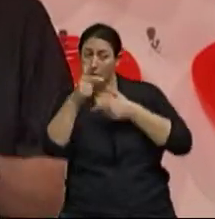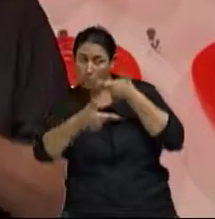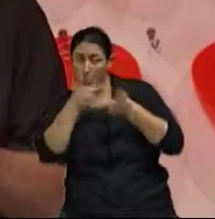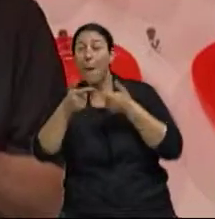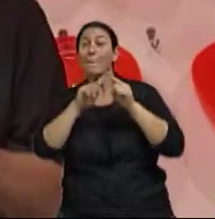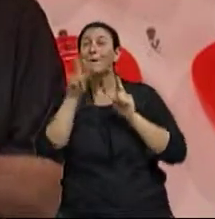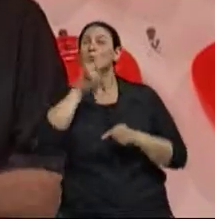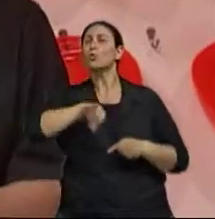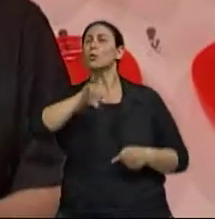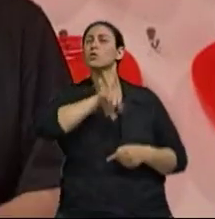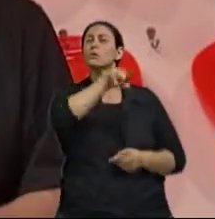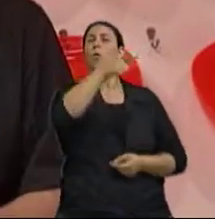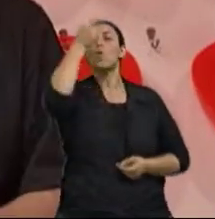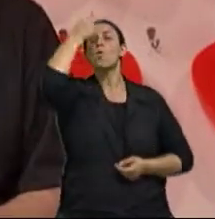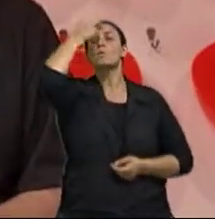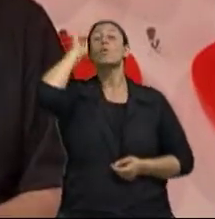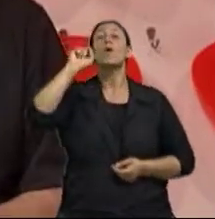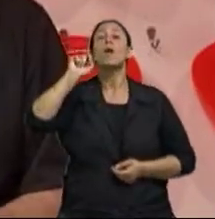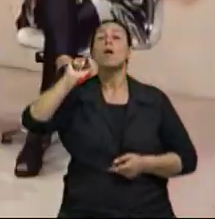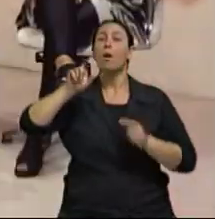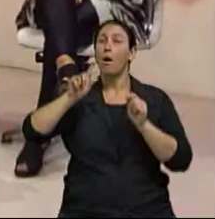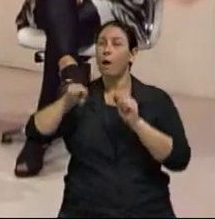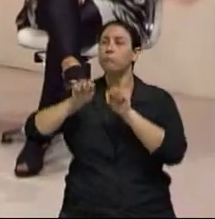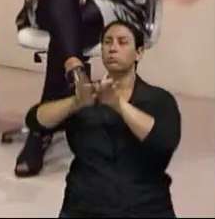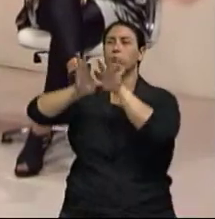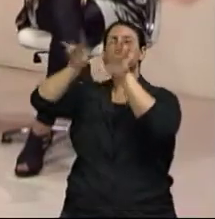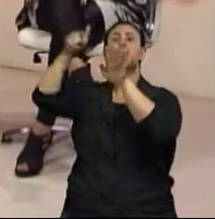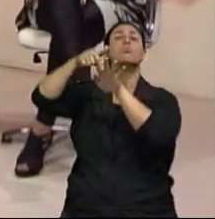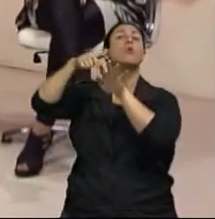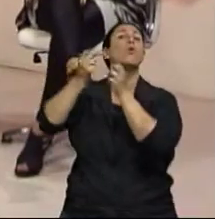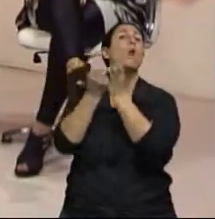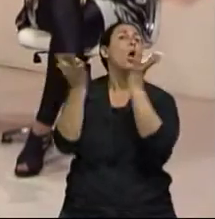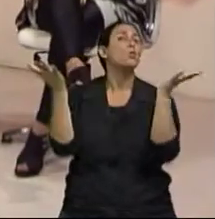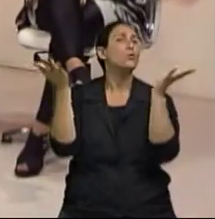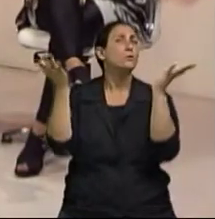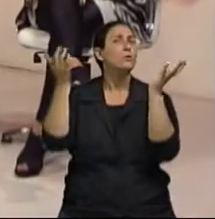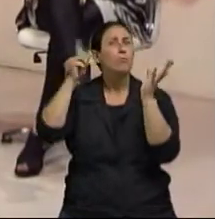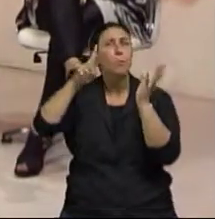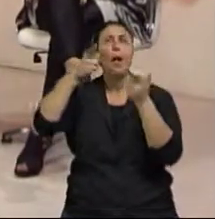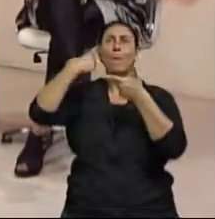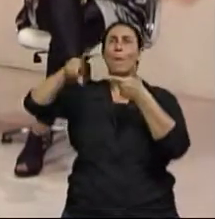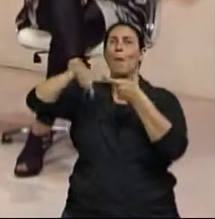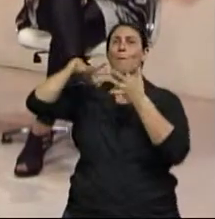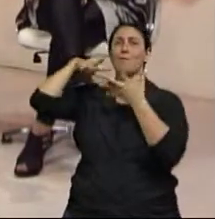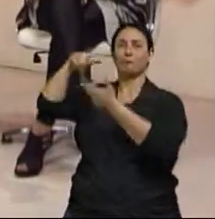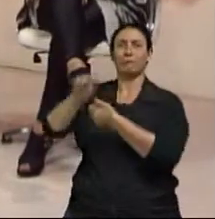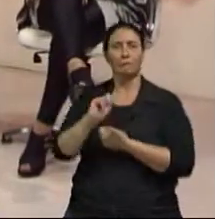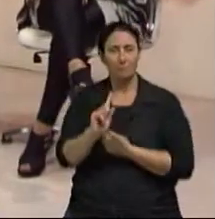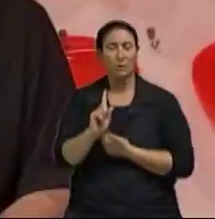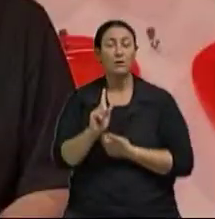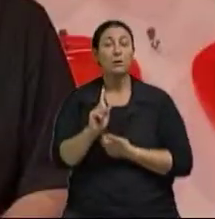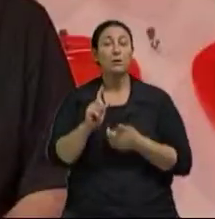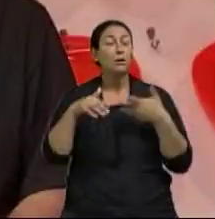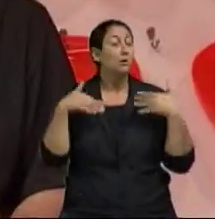impactos ambientais envolvidos naquele processo Quando o senhor diz precisaria, ainda não está incluído isso? Ainda não estamos Por isso, mesmo nas universidades, a gente acaba